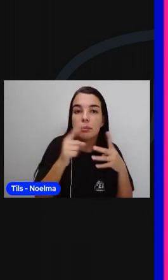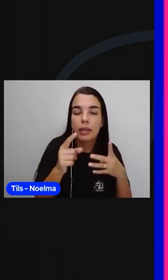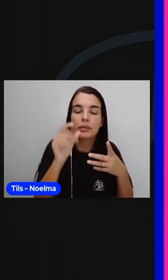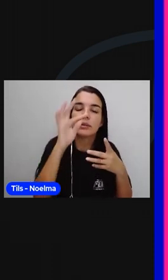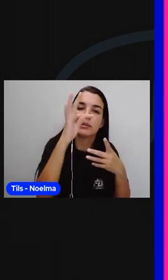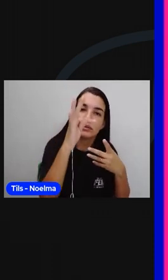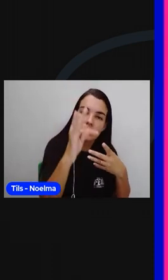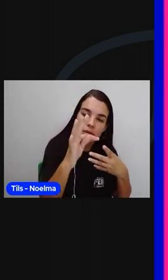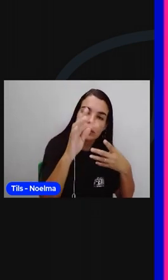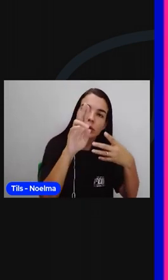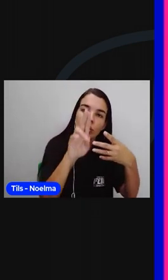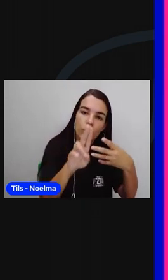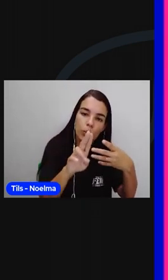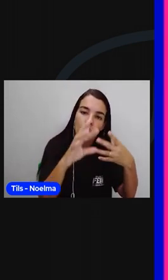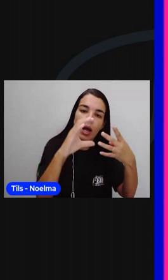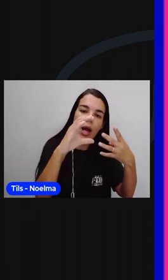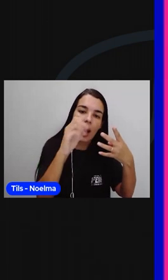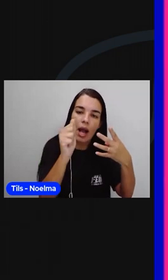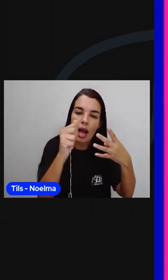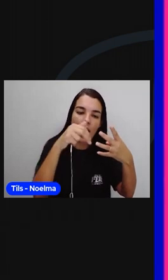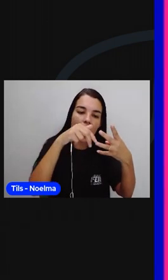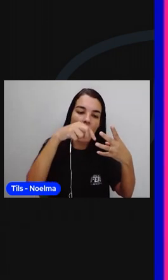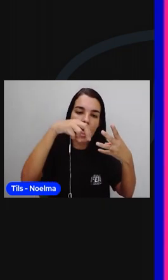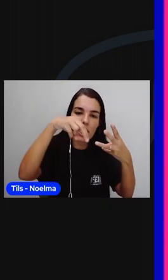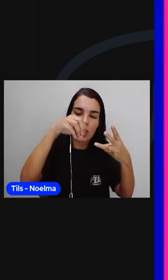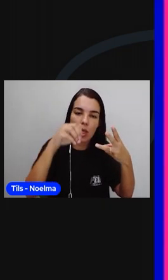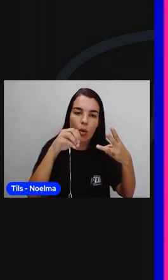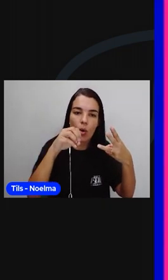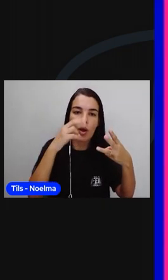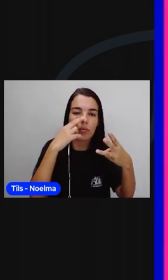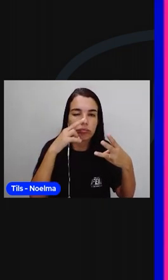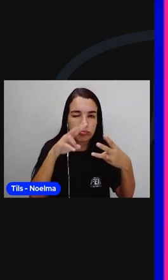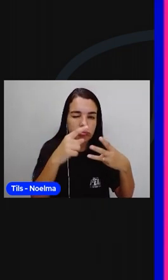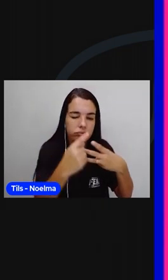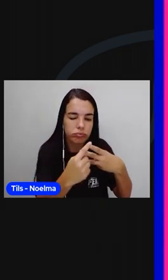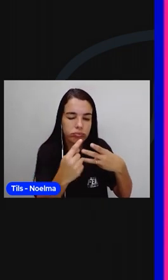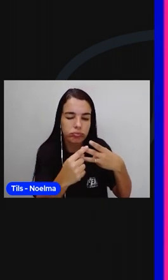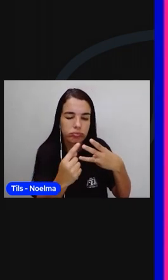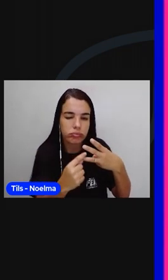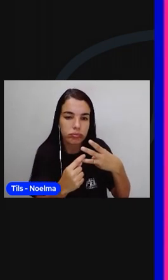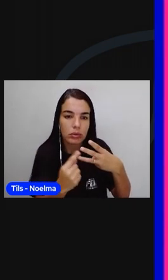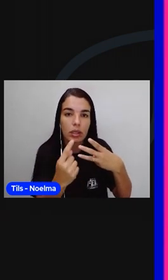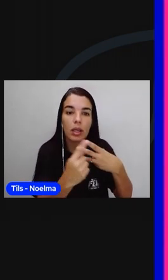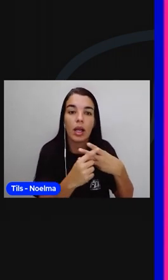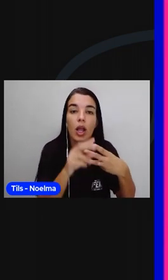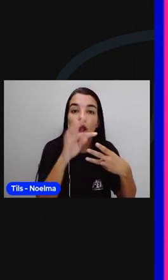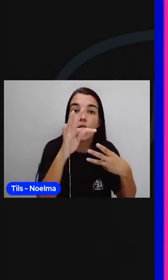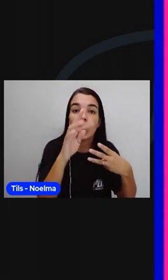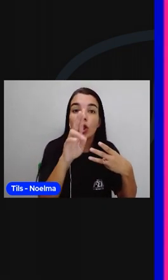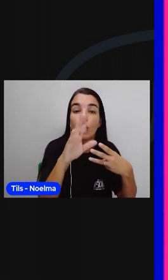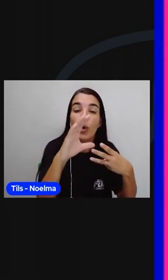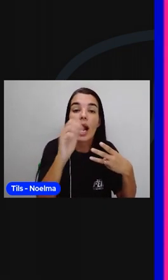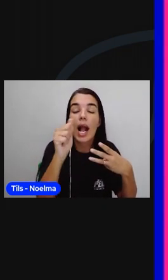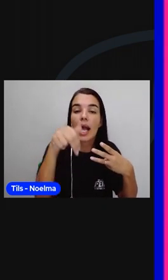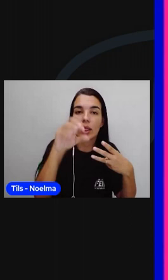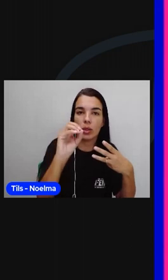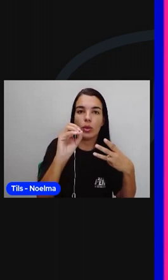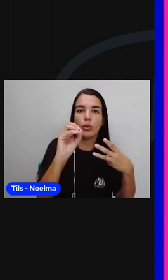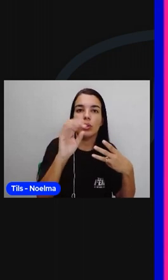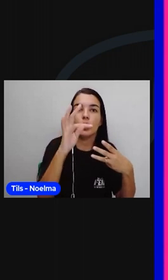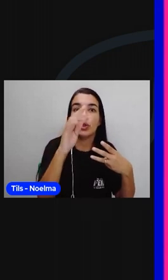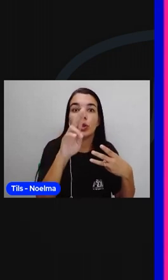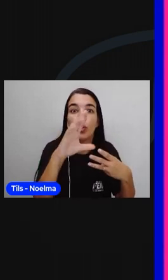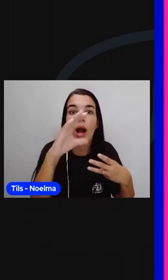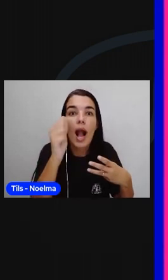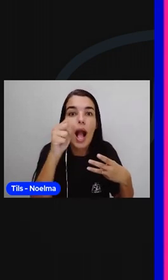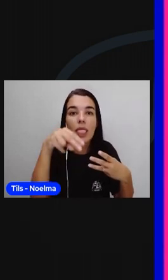relembrar as nossas regras. Vamos colocar cada uma delas? Tucano. Tucano.